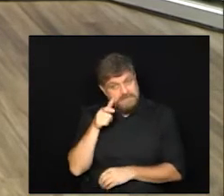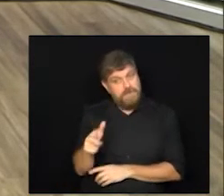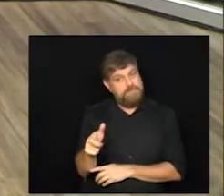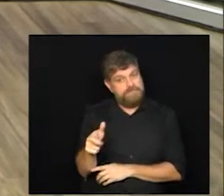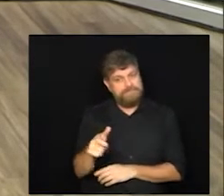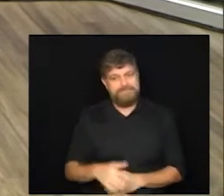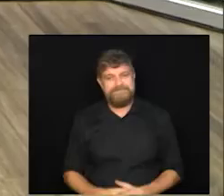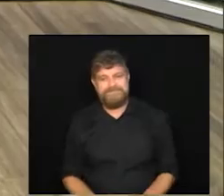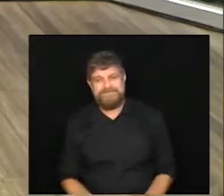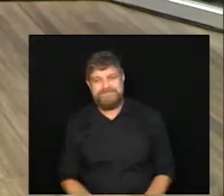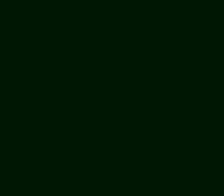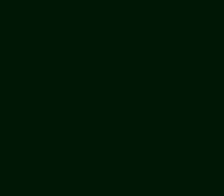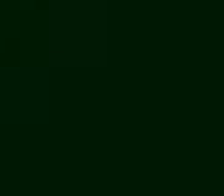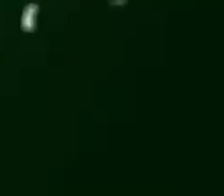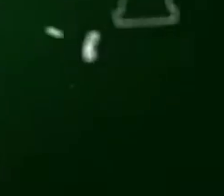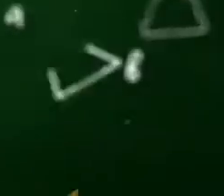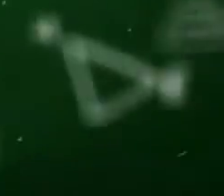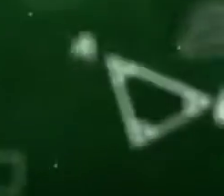educação